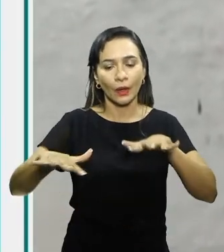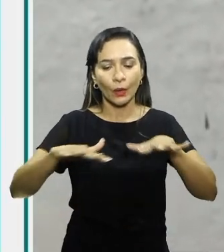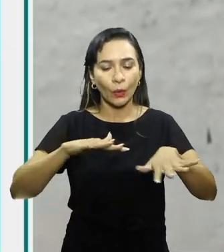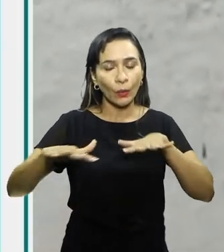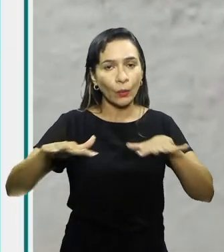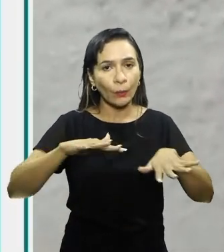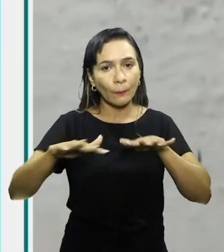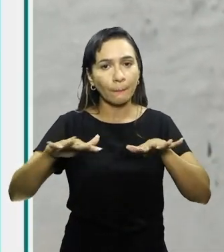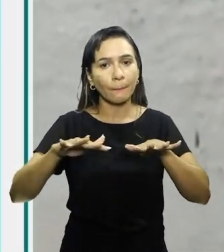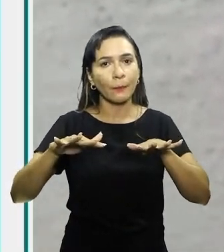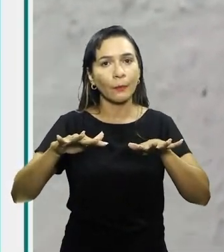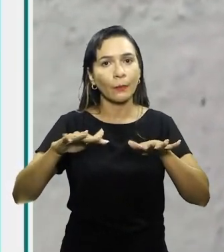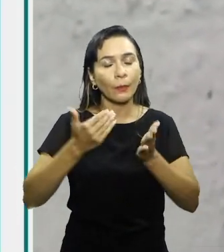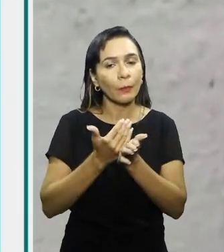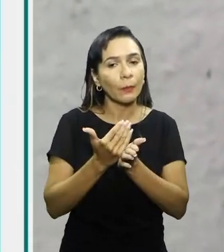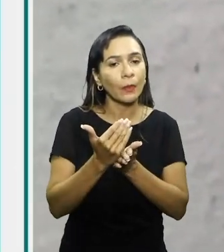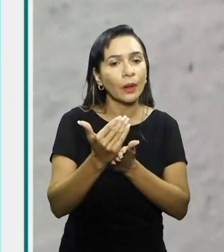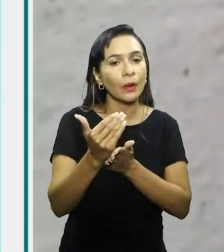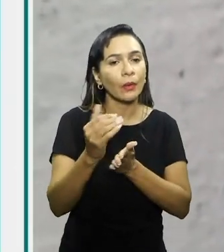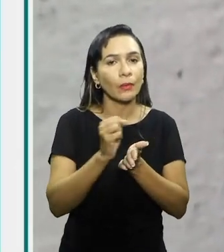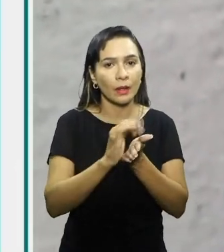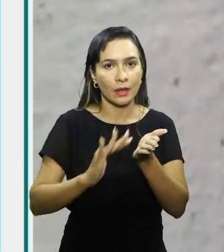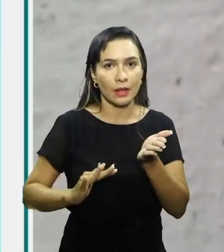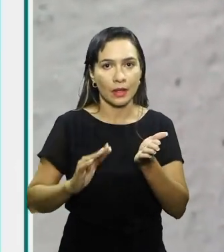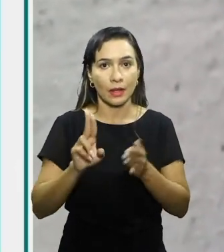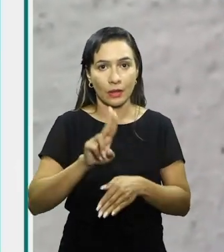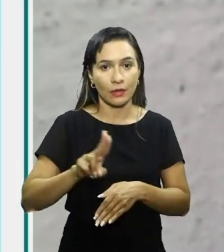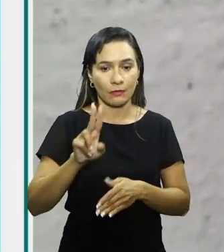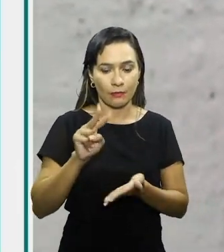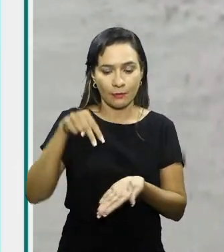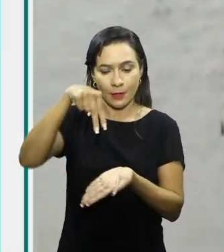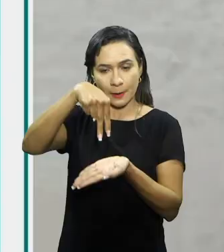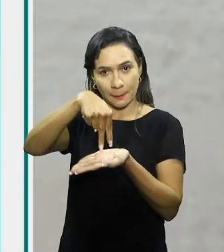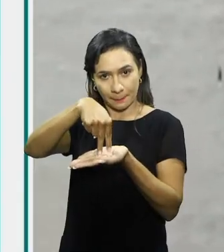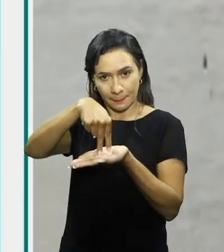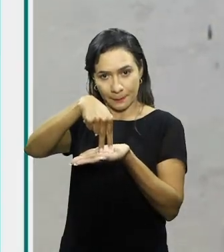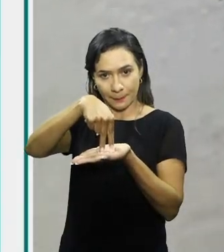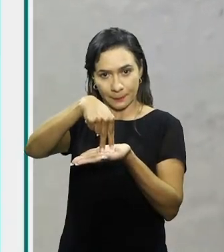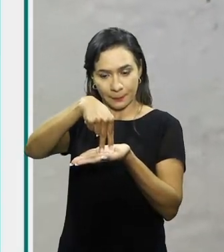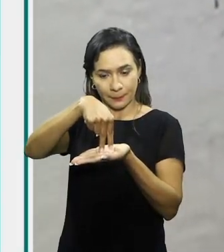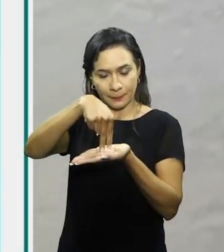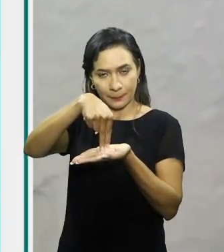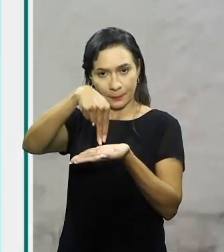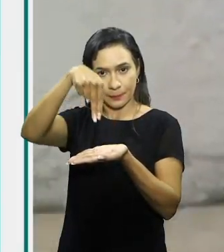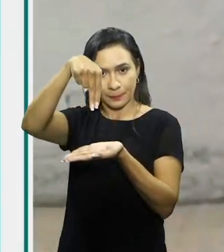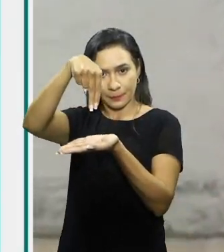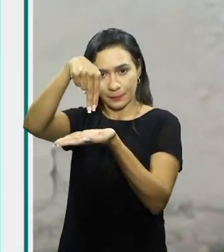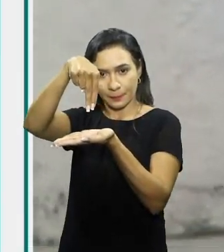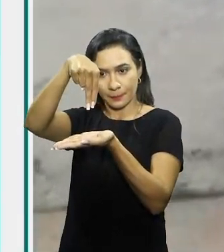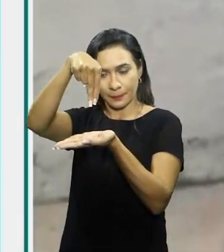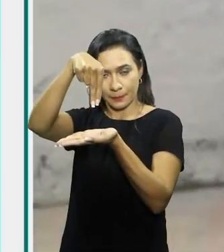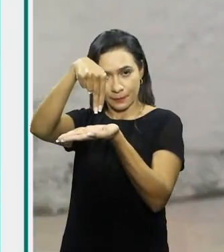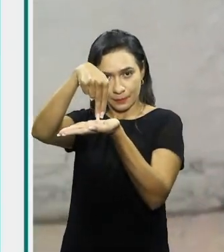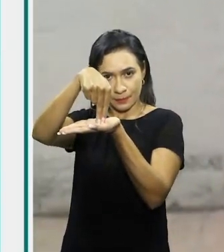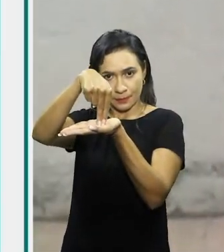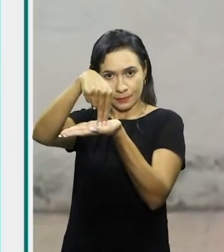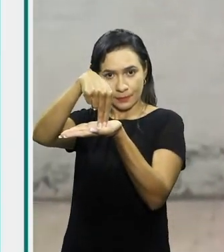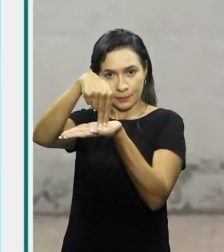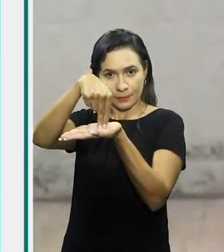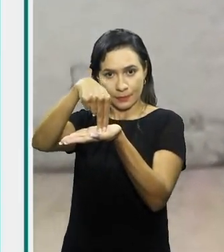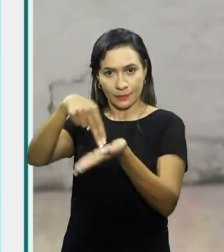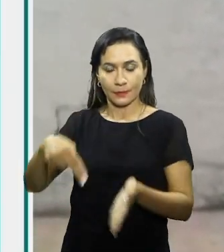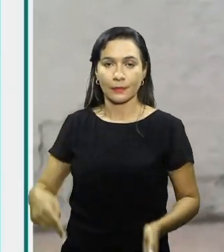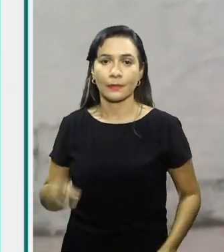para a gente fazer a atividade, nós vamos ficar de pé, as pernas vão começar juntas, os